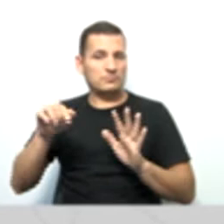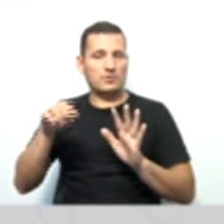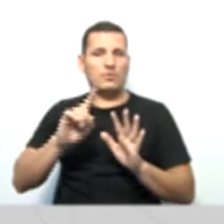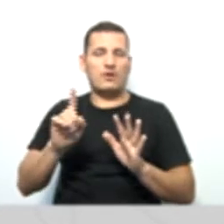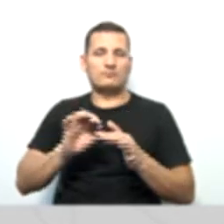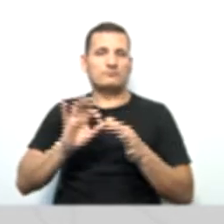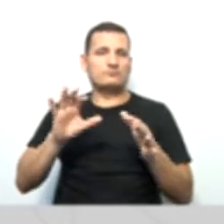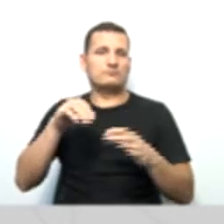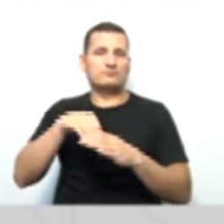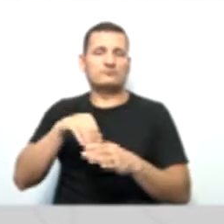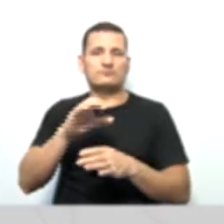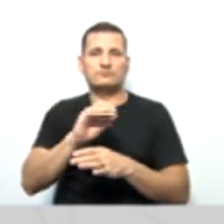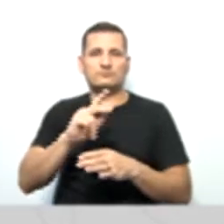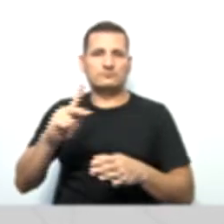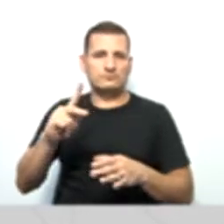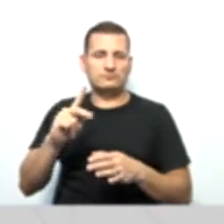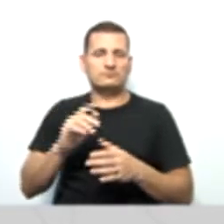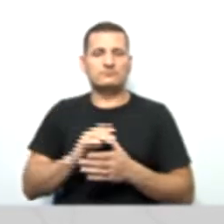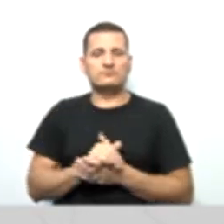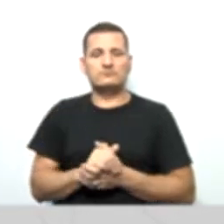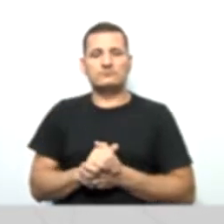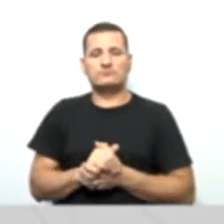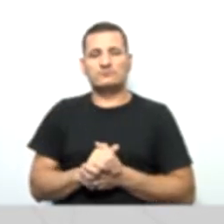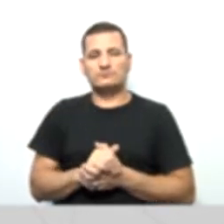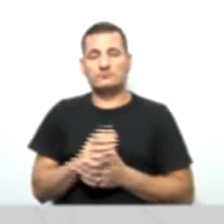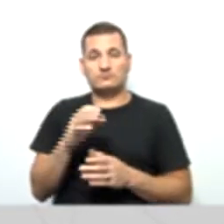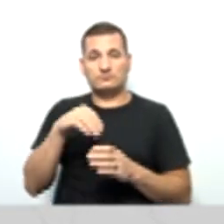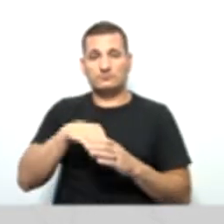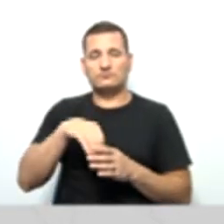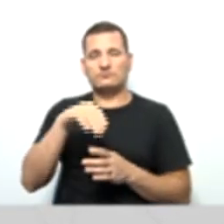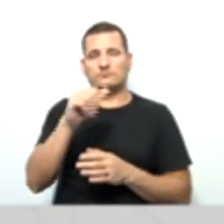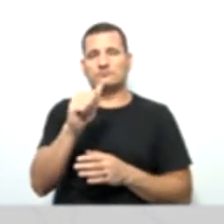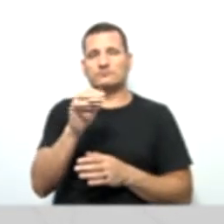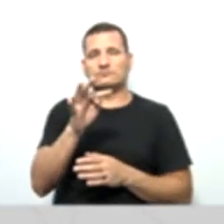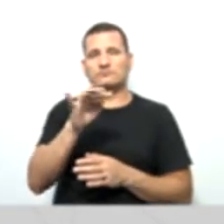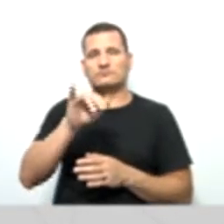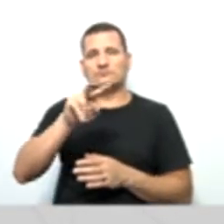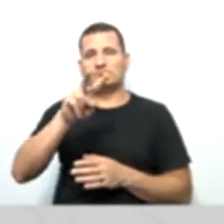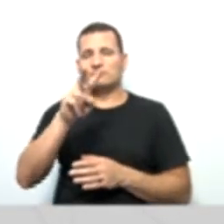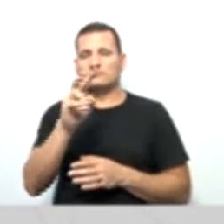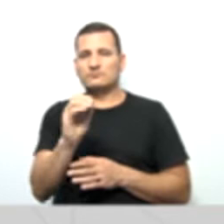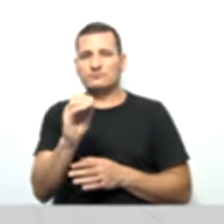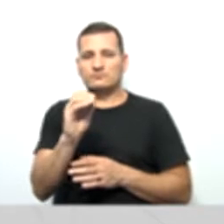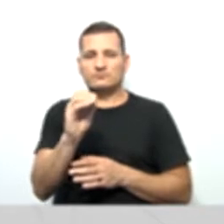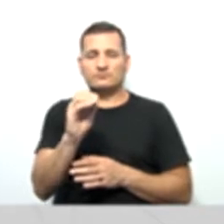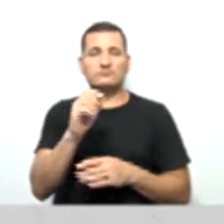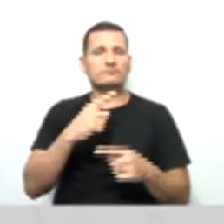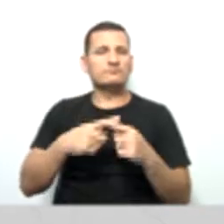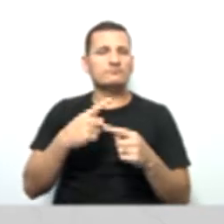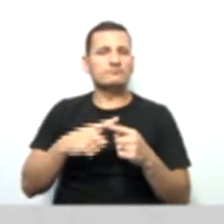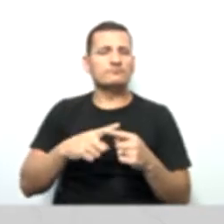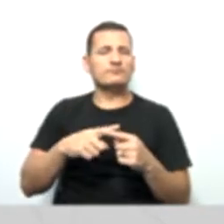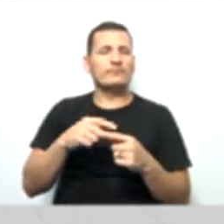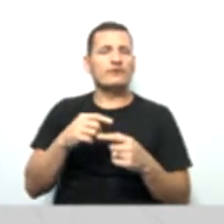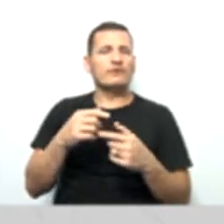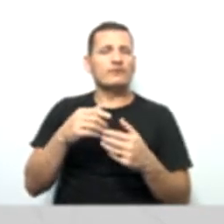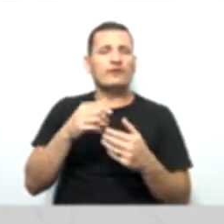cooperativa, certo? Dentro do ativo, da conta do ativo, porque ainda vai